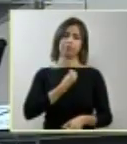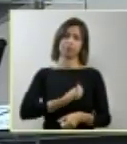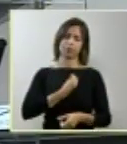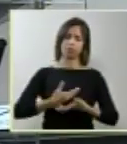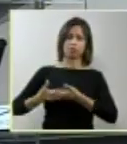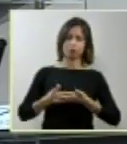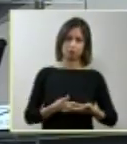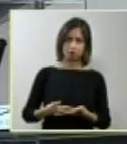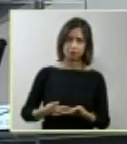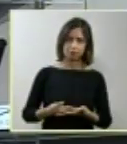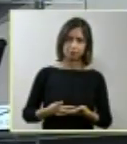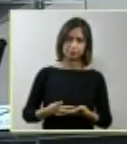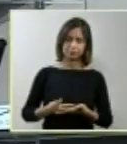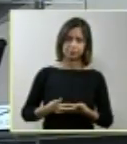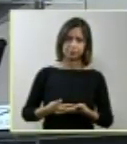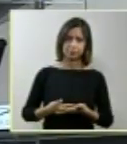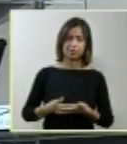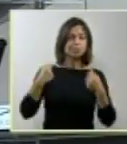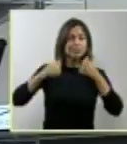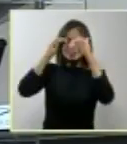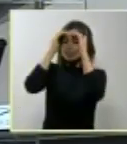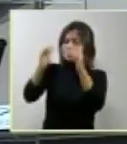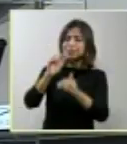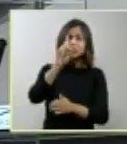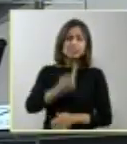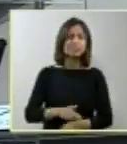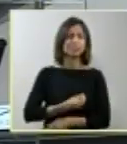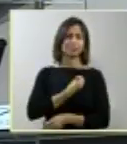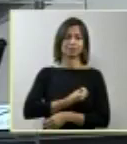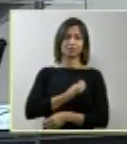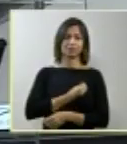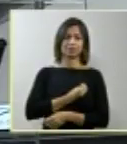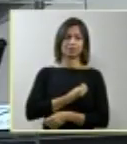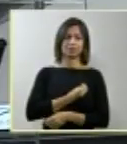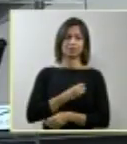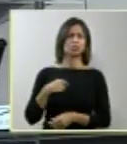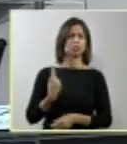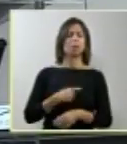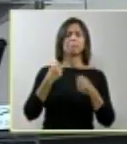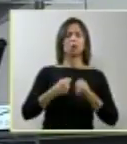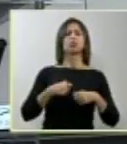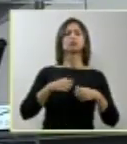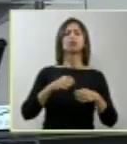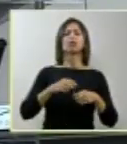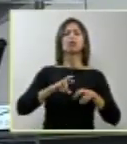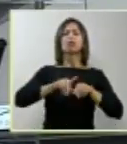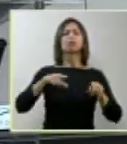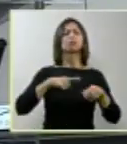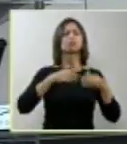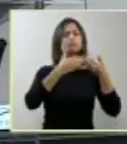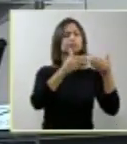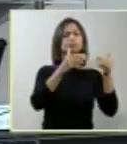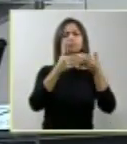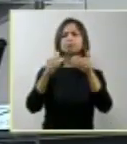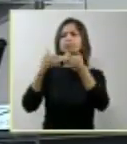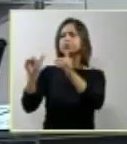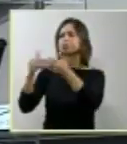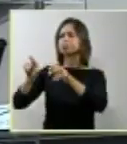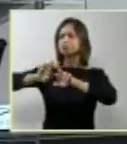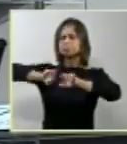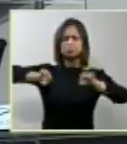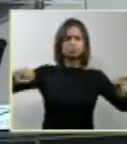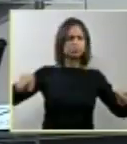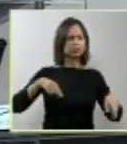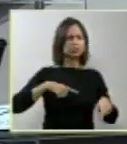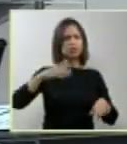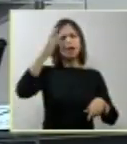nenhum ser pode deixar de ser respeitado. Nós poderemos abrir várias janelas, várias janelas, para amanhã